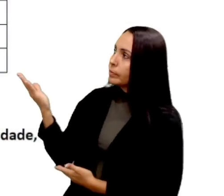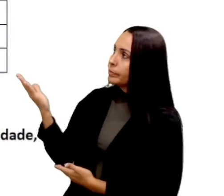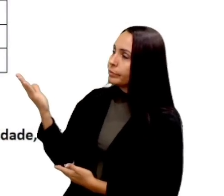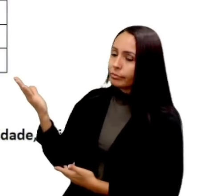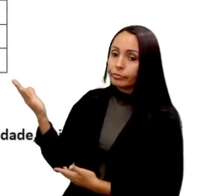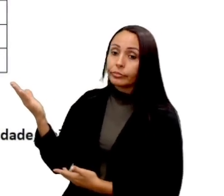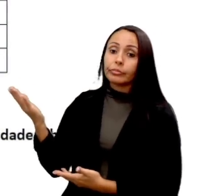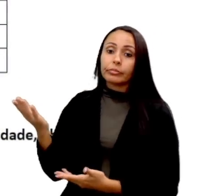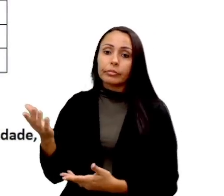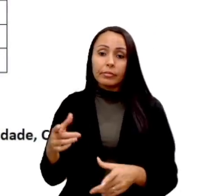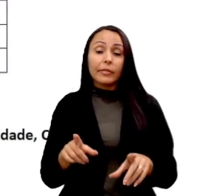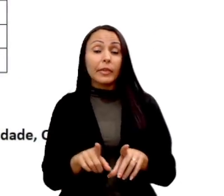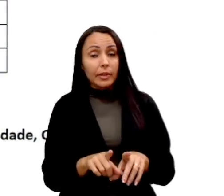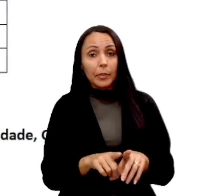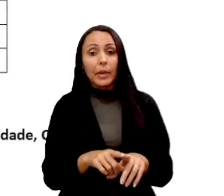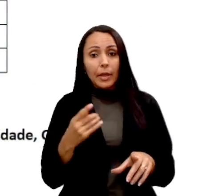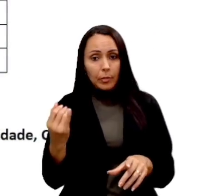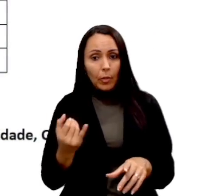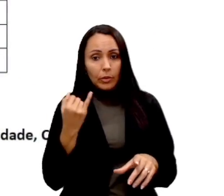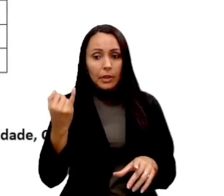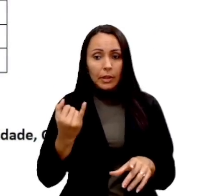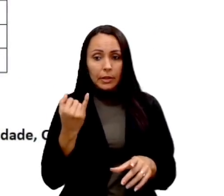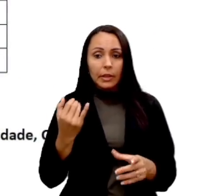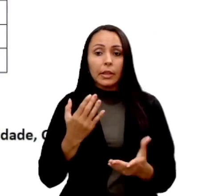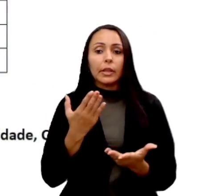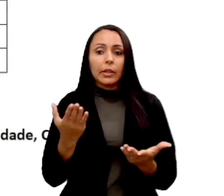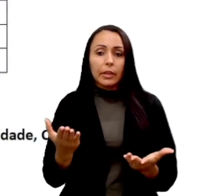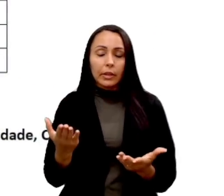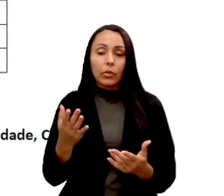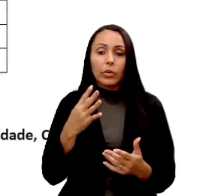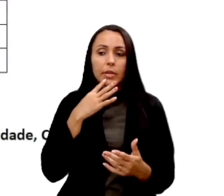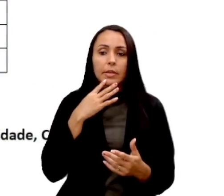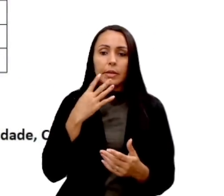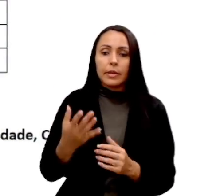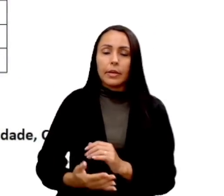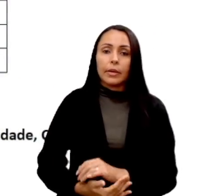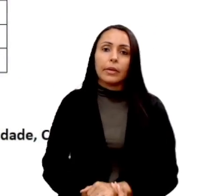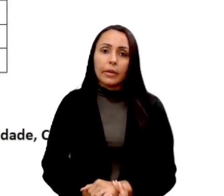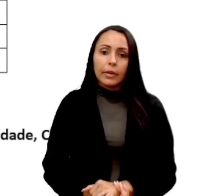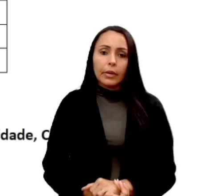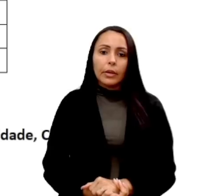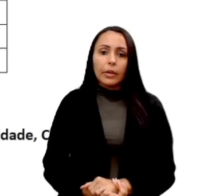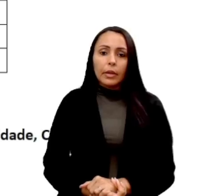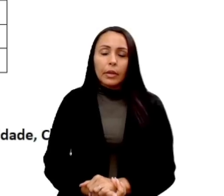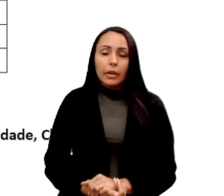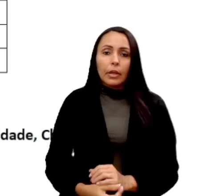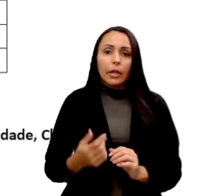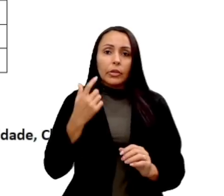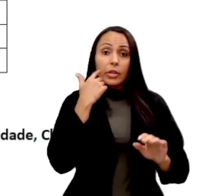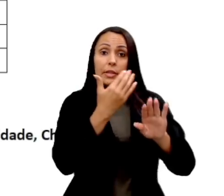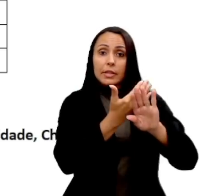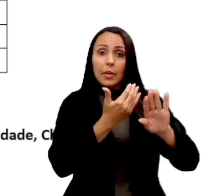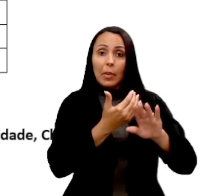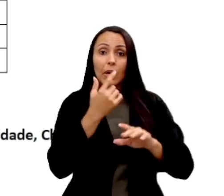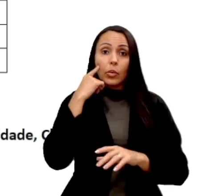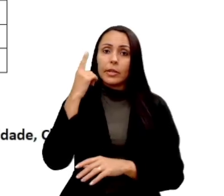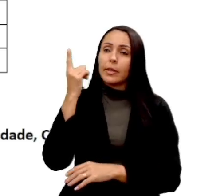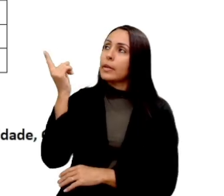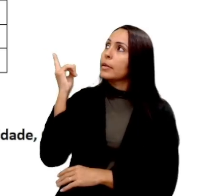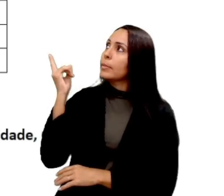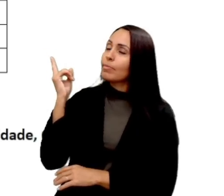a pena também rever o último, né? Isso. Esse último é muito interessante. Então, a gente separou esse aí porque ele já demonstra